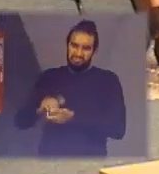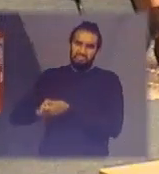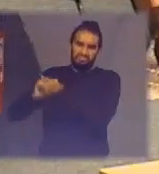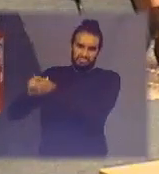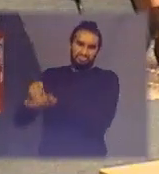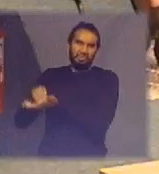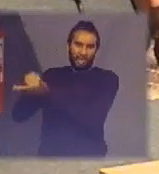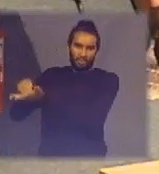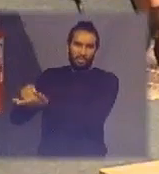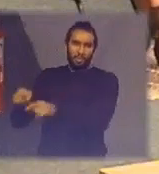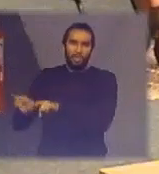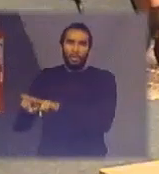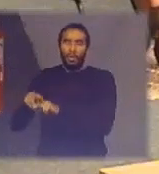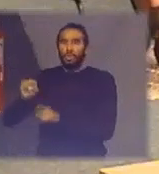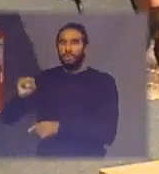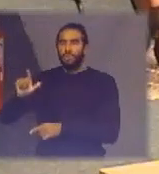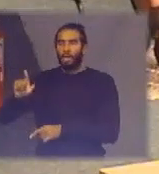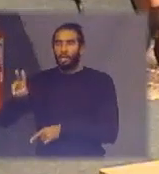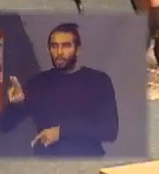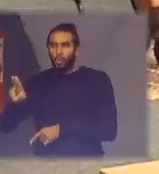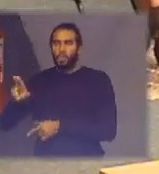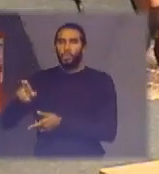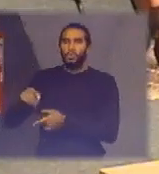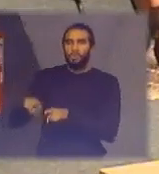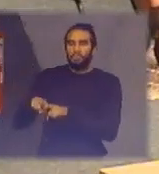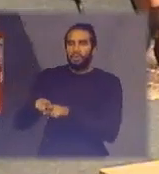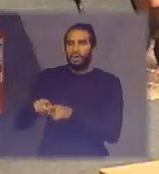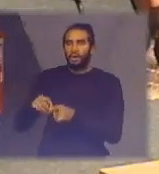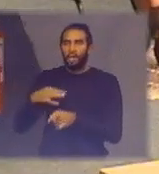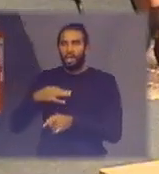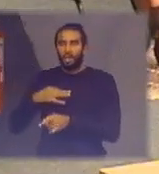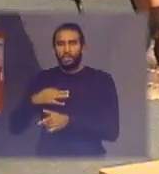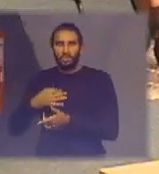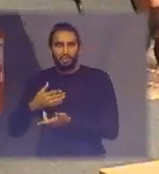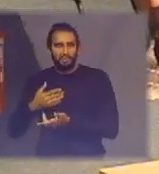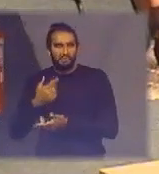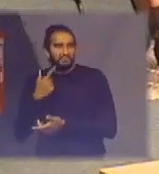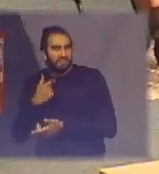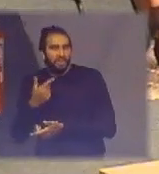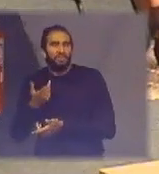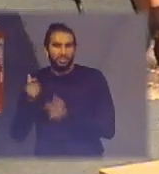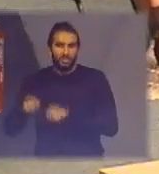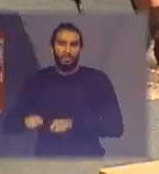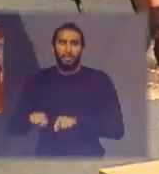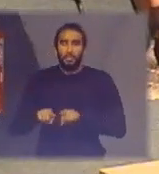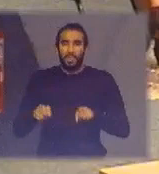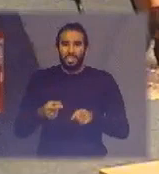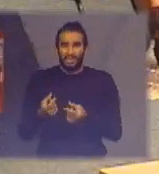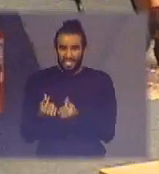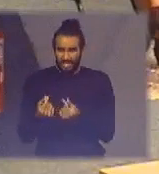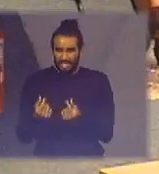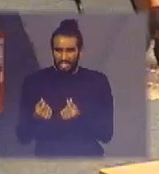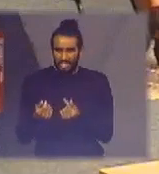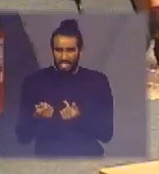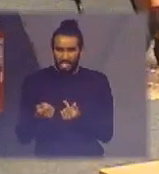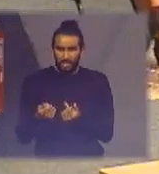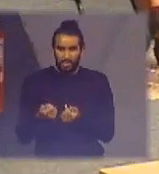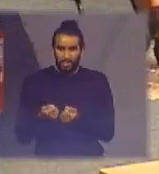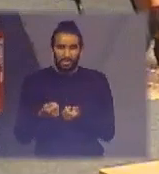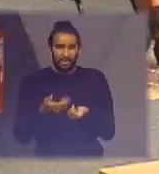continuar apoiando as iniciativas privadas mas volto a dizer esse custo não está previsto na limpeza urbana esse custo deveria ser privado